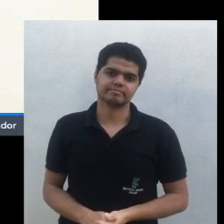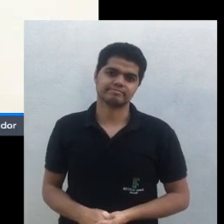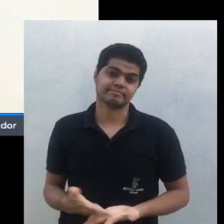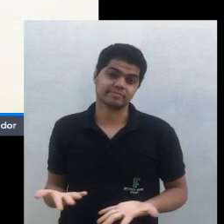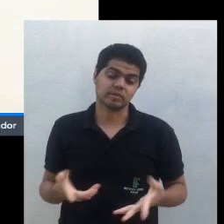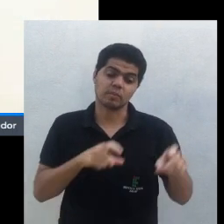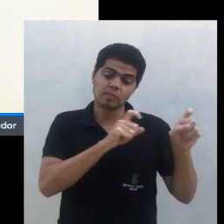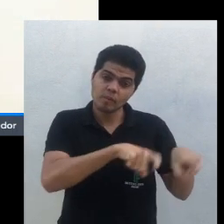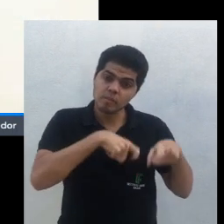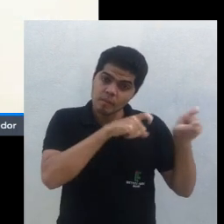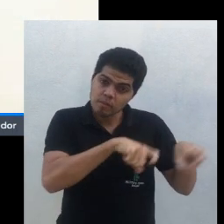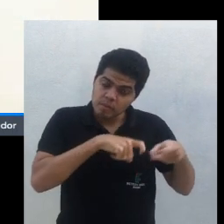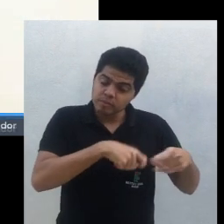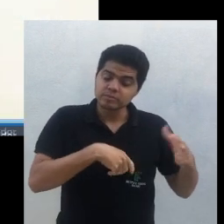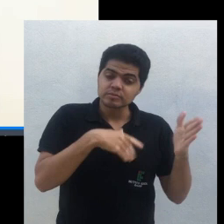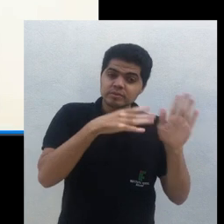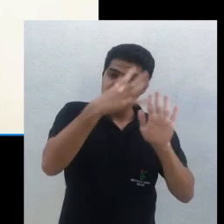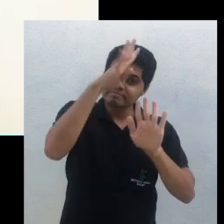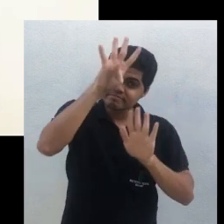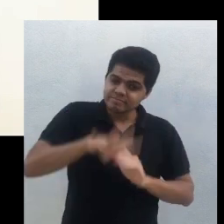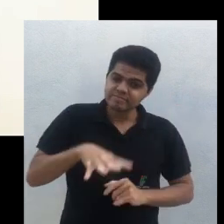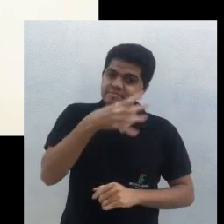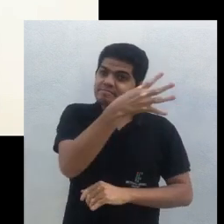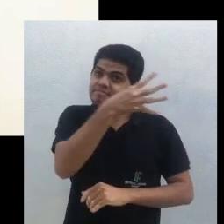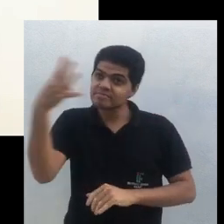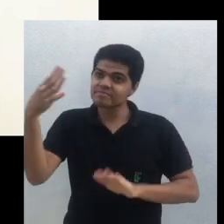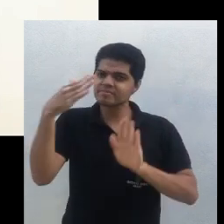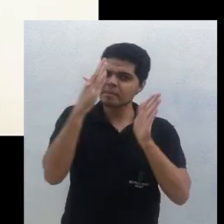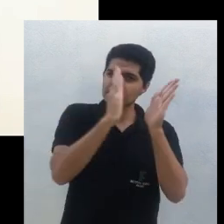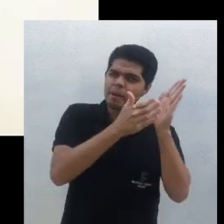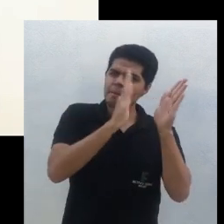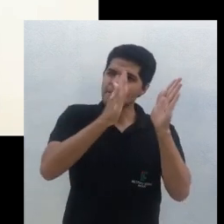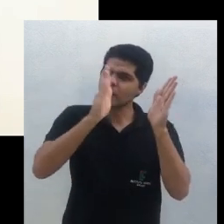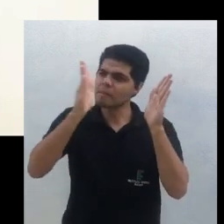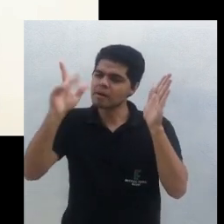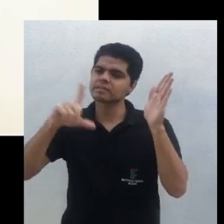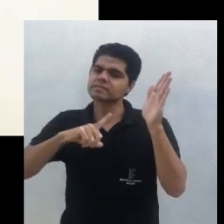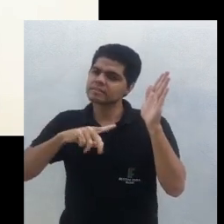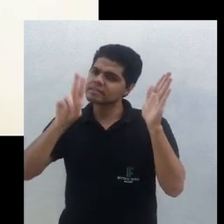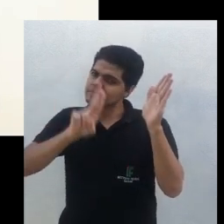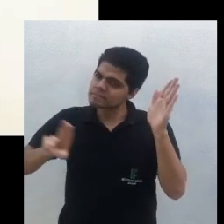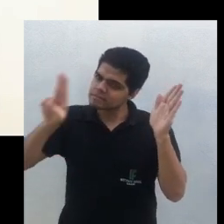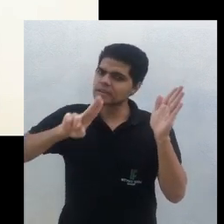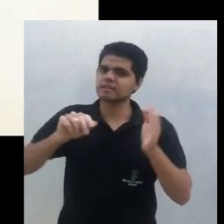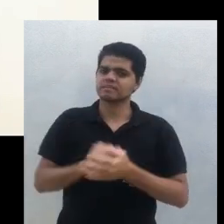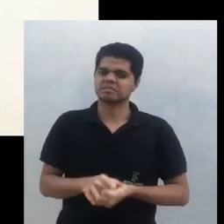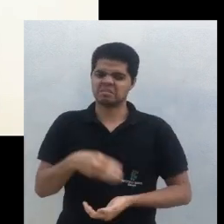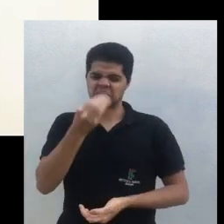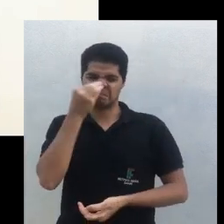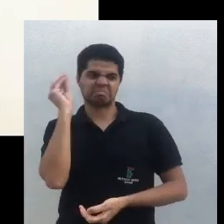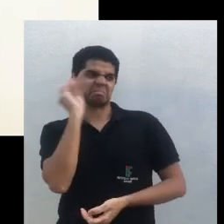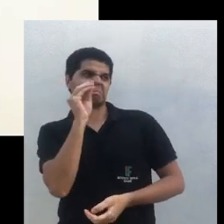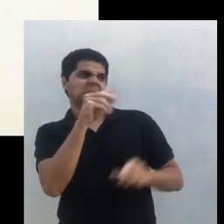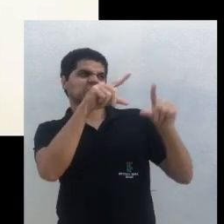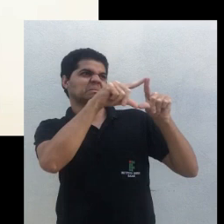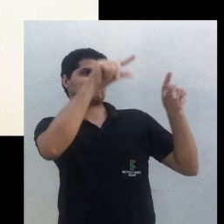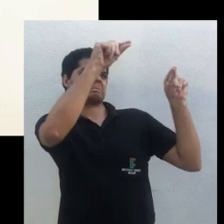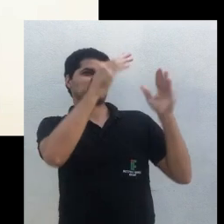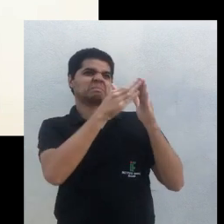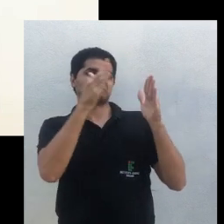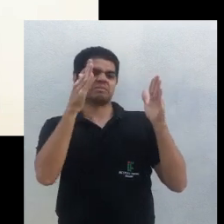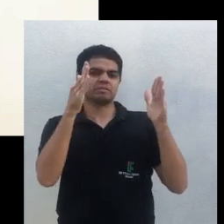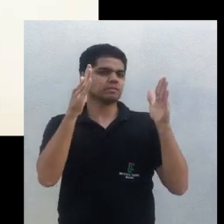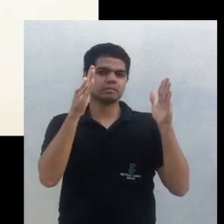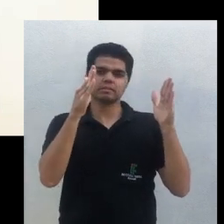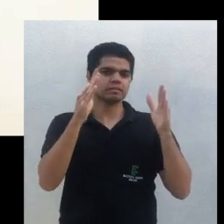e aí vem no manejo a fertilização é muito importante eu trouxe esse estudo aí de Correia Neto em que ele mostra